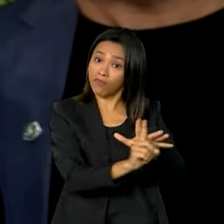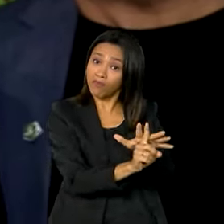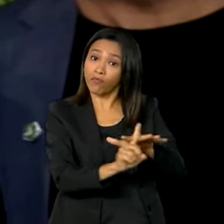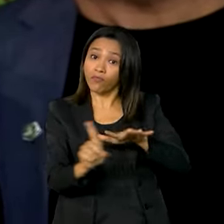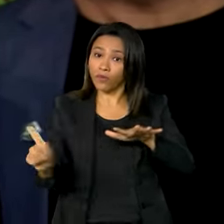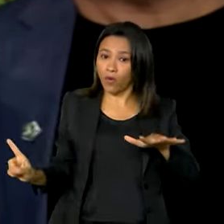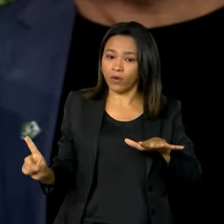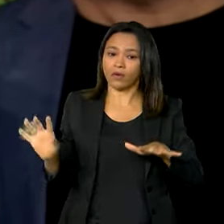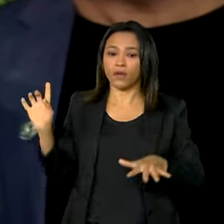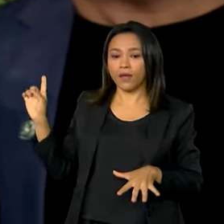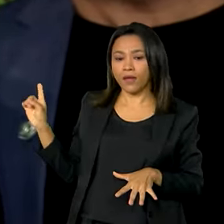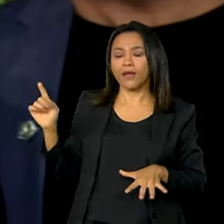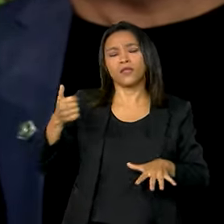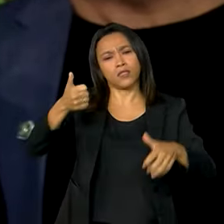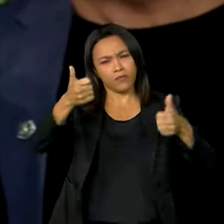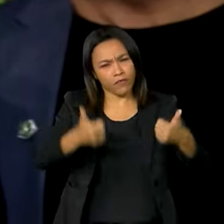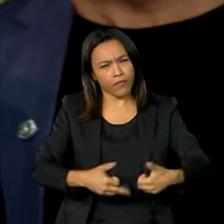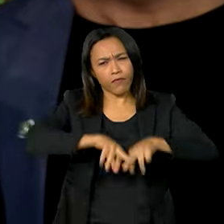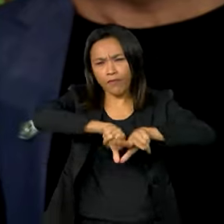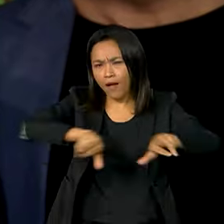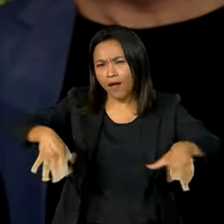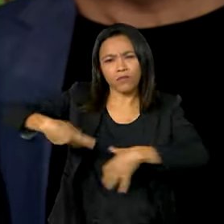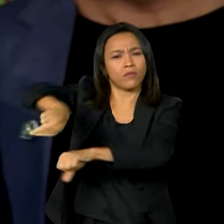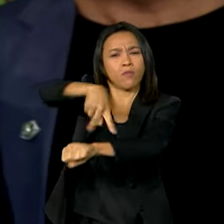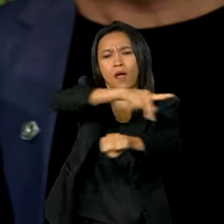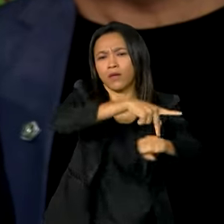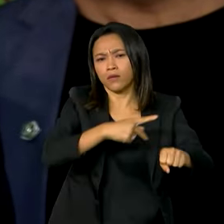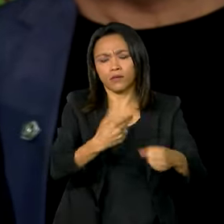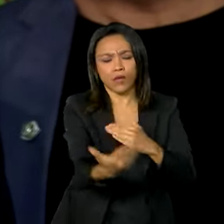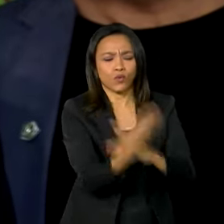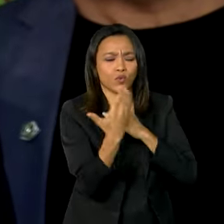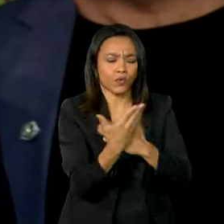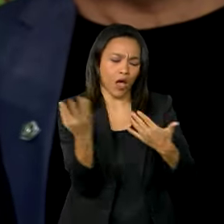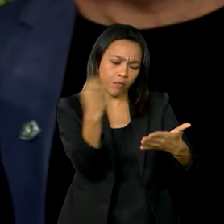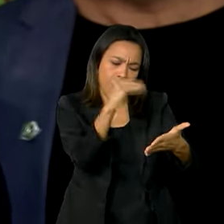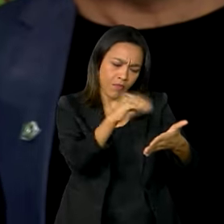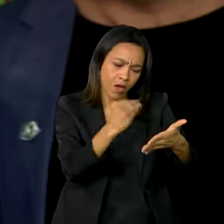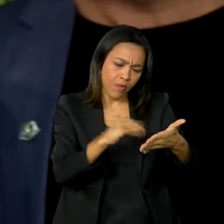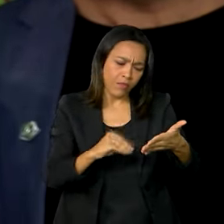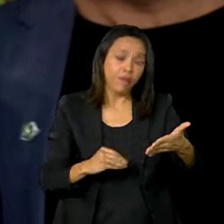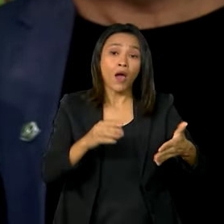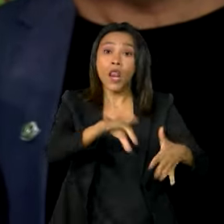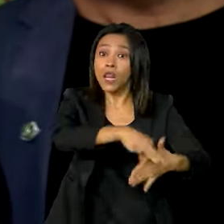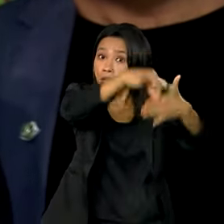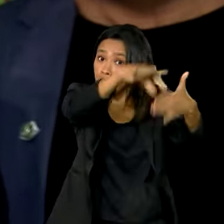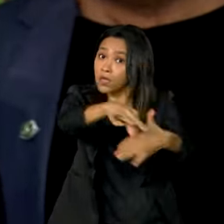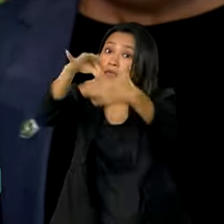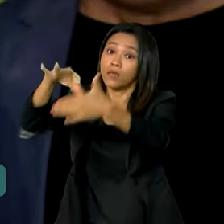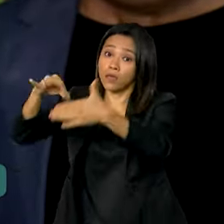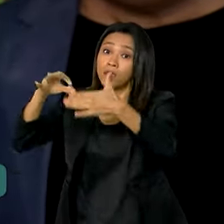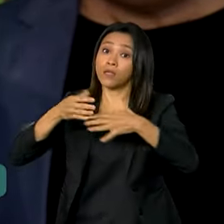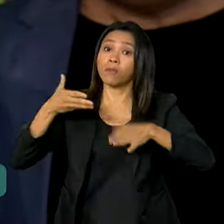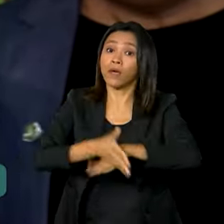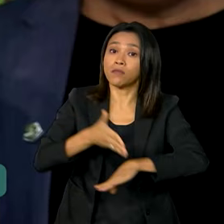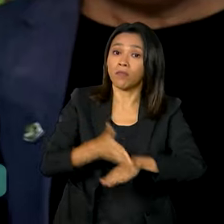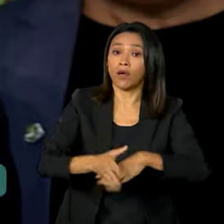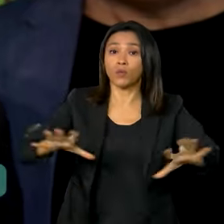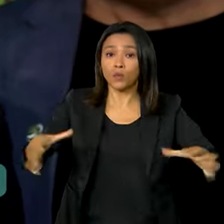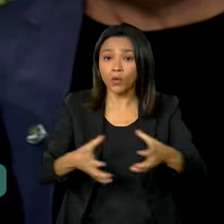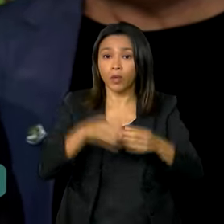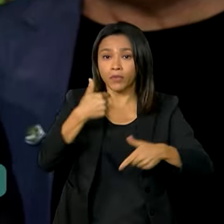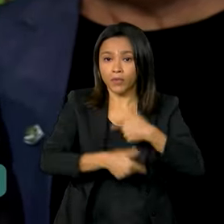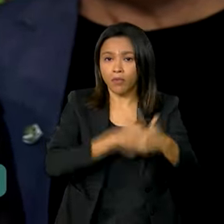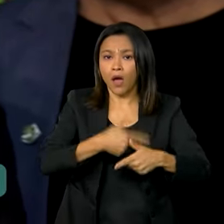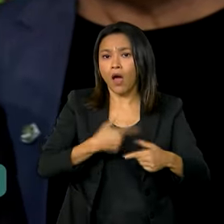Brasil e de vários outros países também que cooperaram com a gente, são lideranças que participaram do grupo de trabalho durante longos meses,